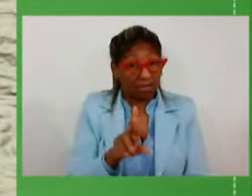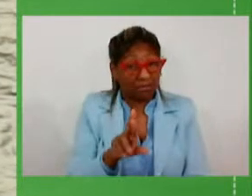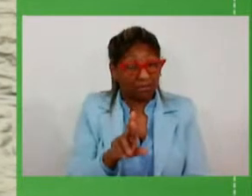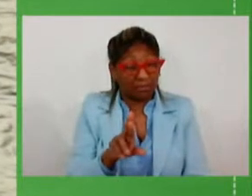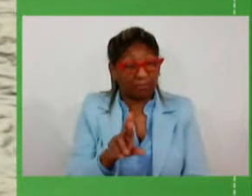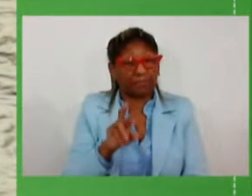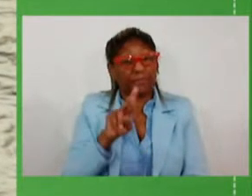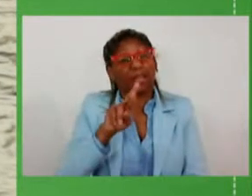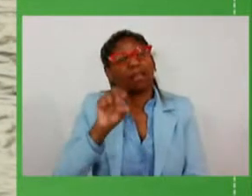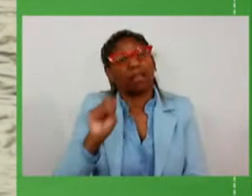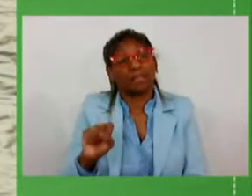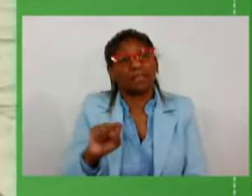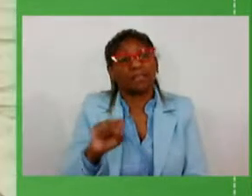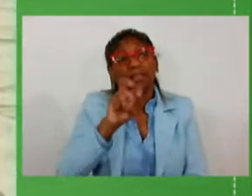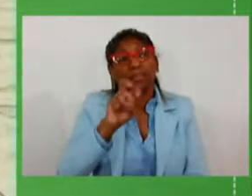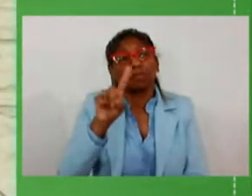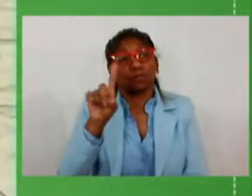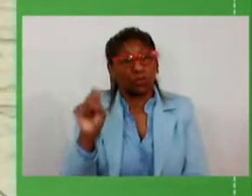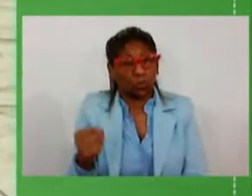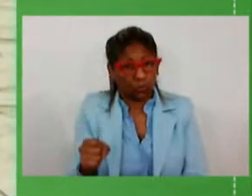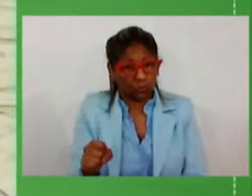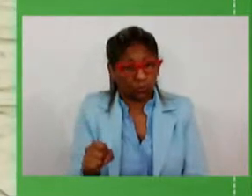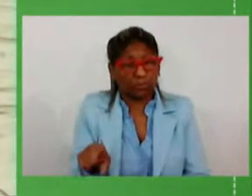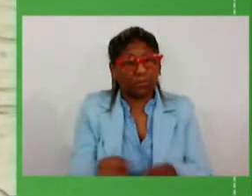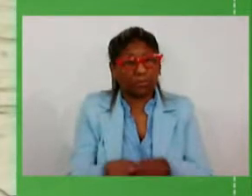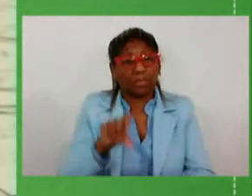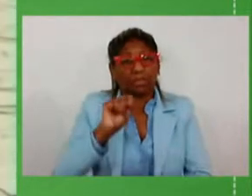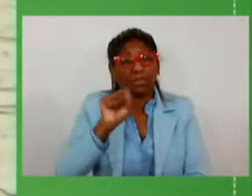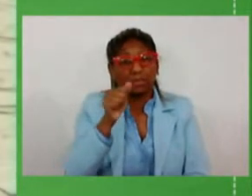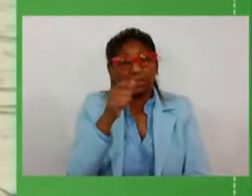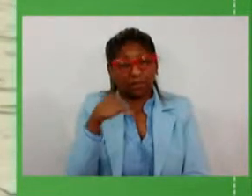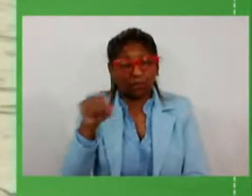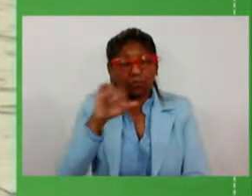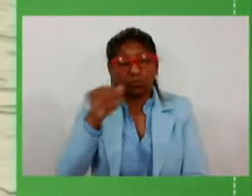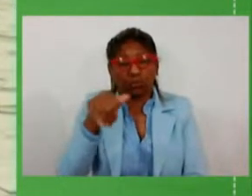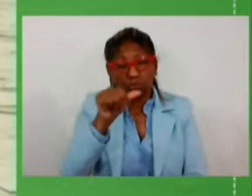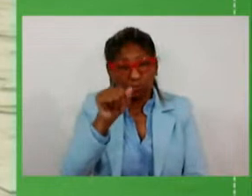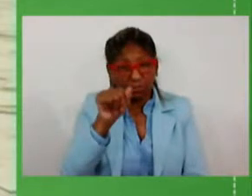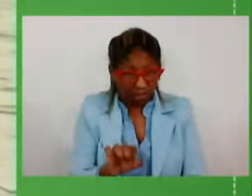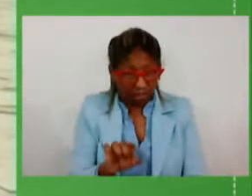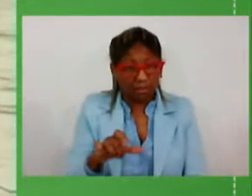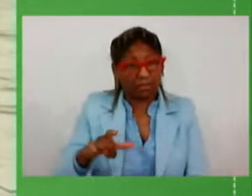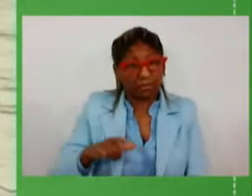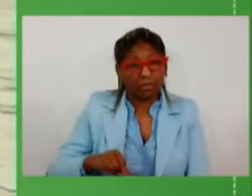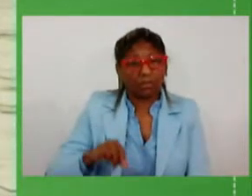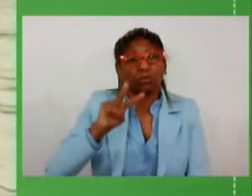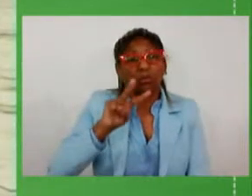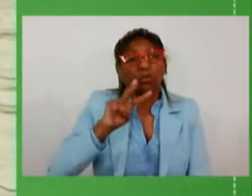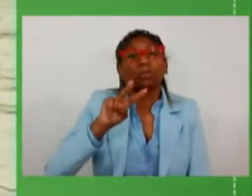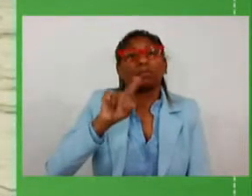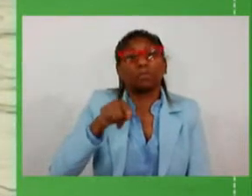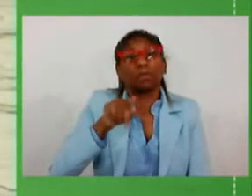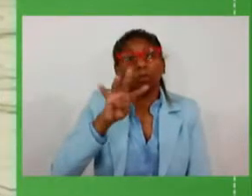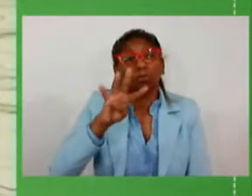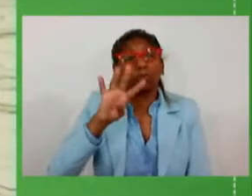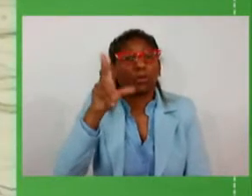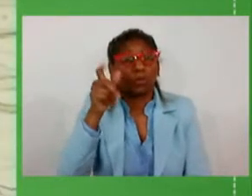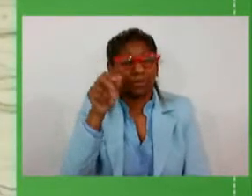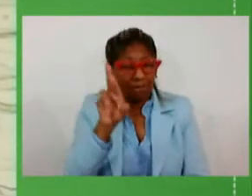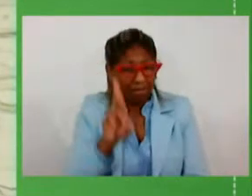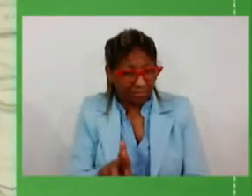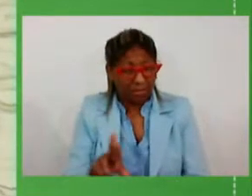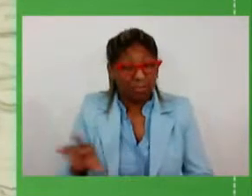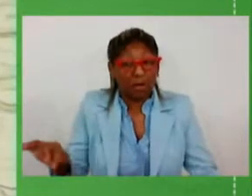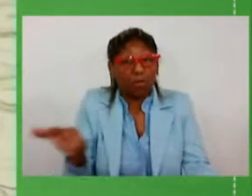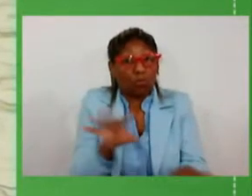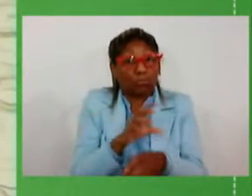IRS 518 e São José do Inacorá com 2 milhões e 400 mil reais para a conclusão também